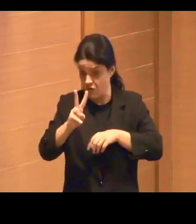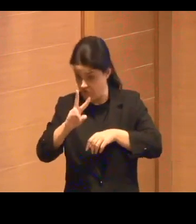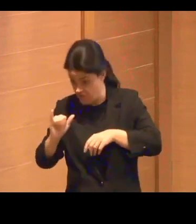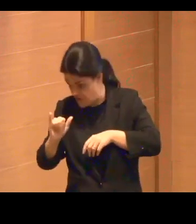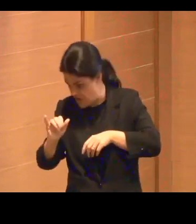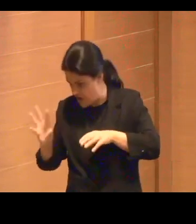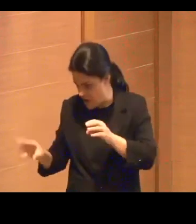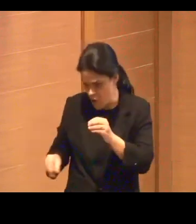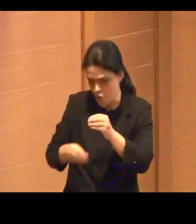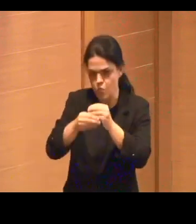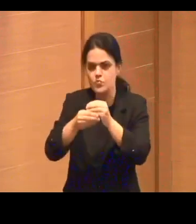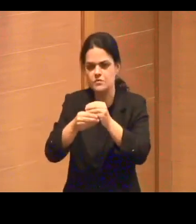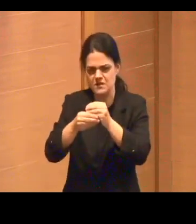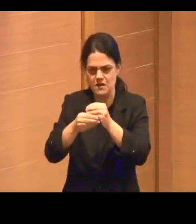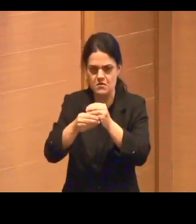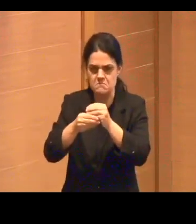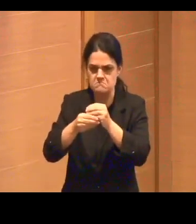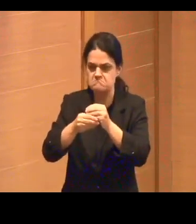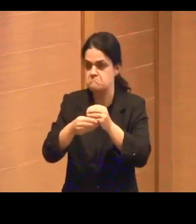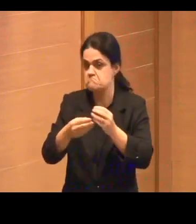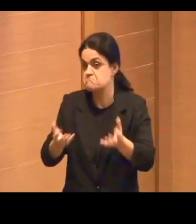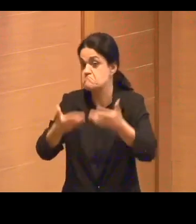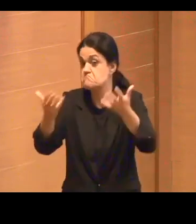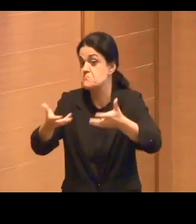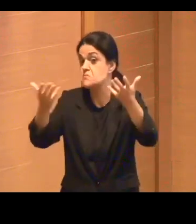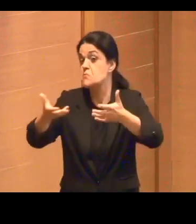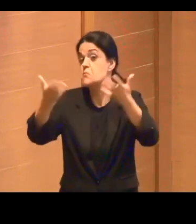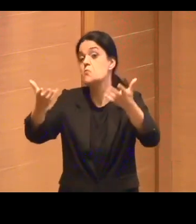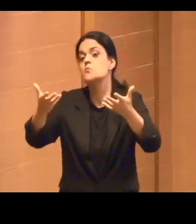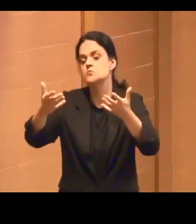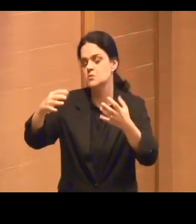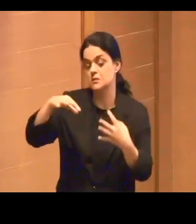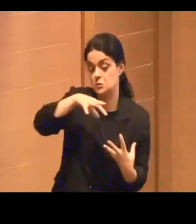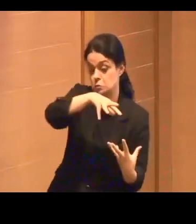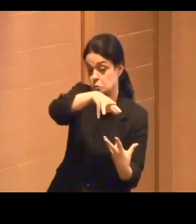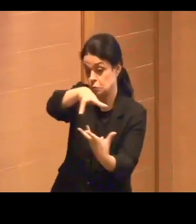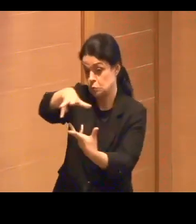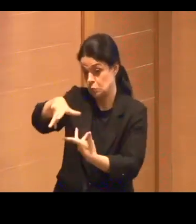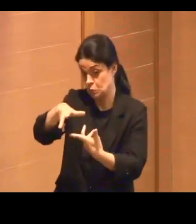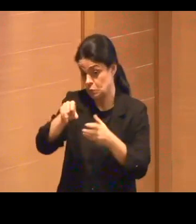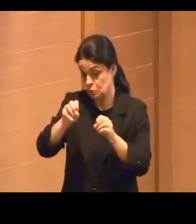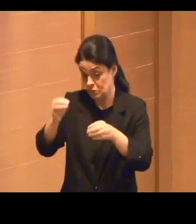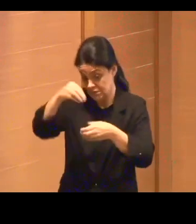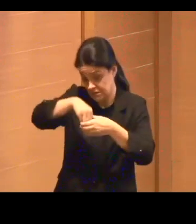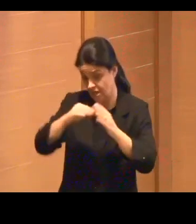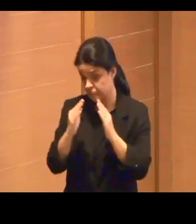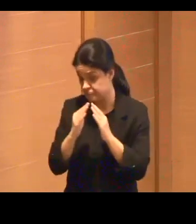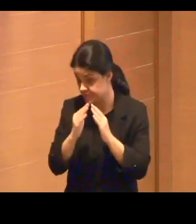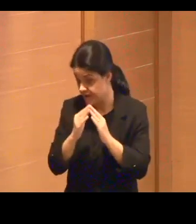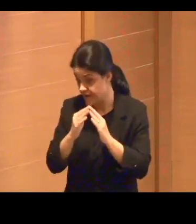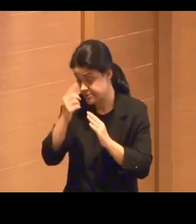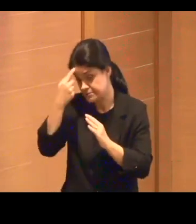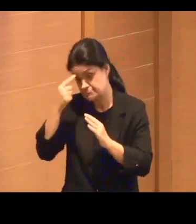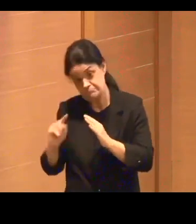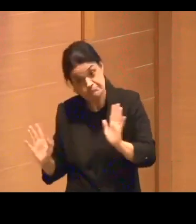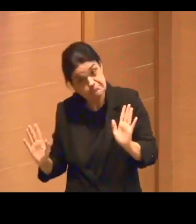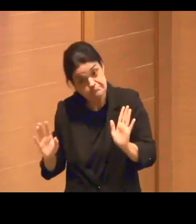homeschooling no mundo? Não sabemos, mas já começou a transformação.